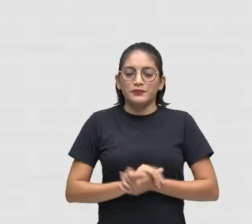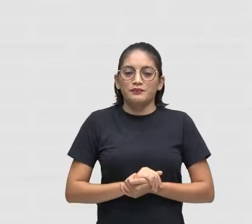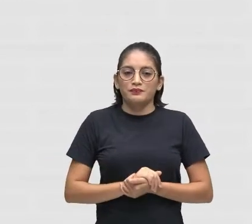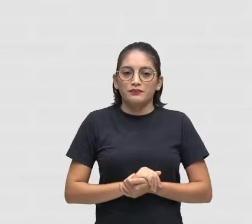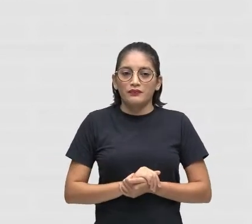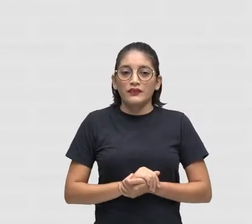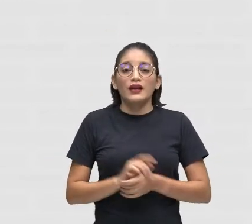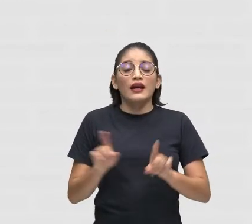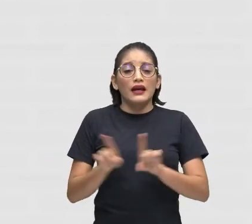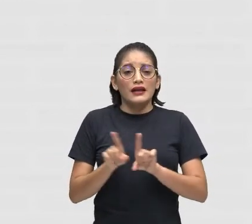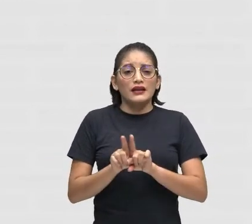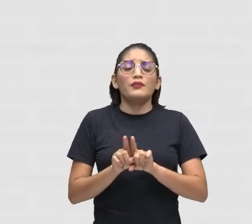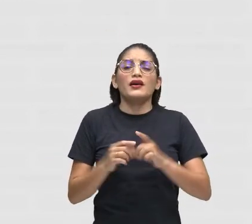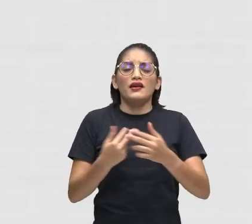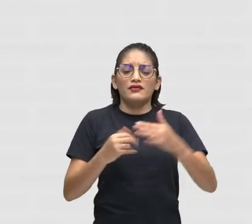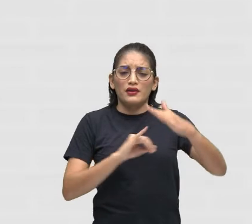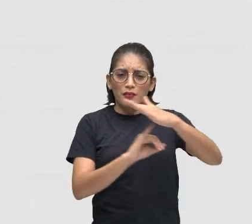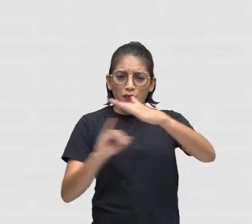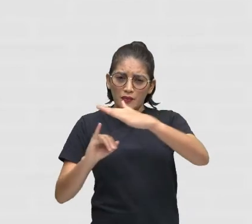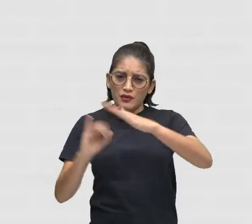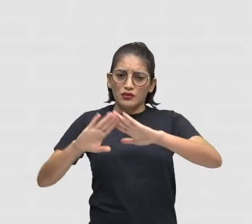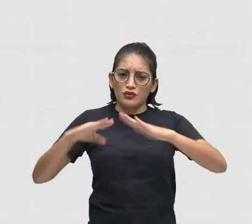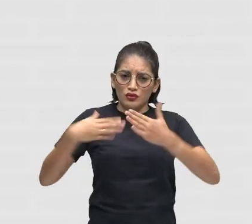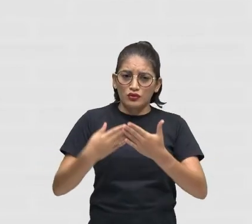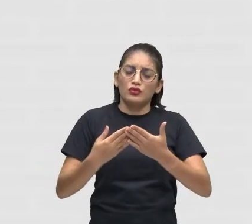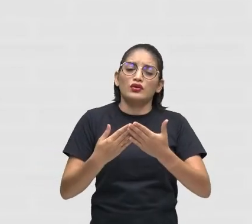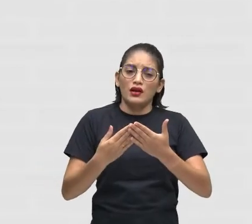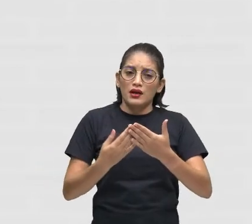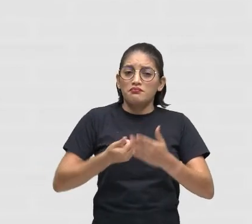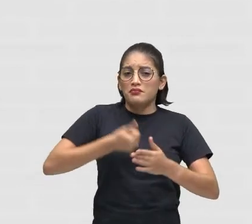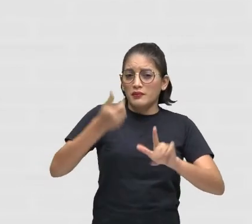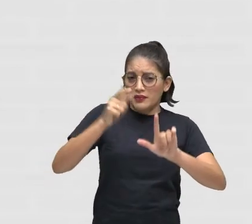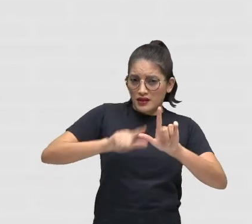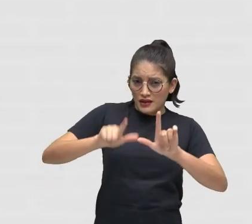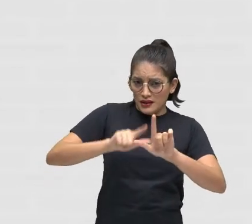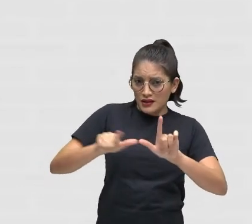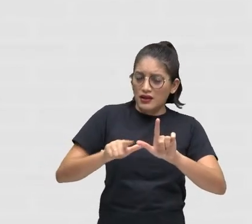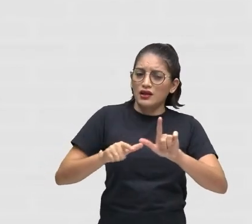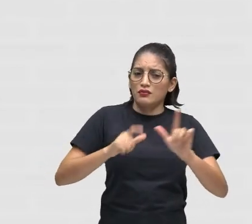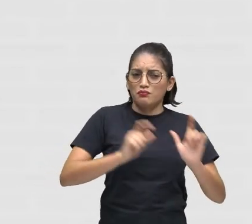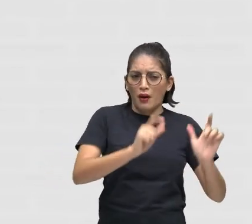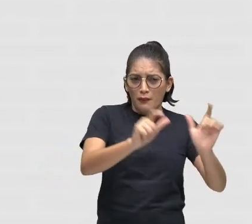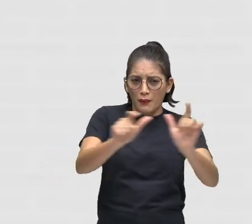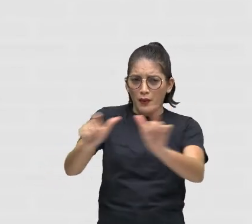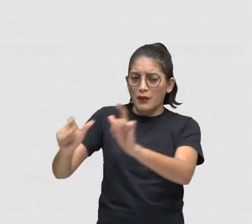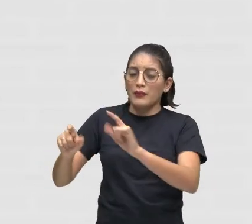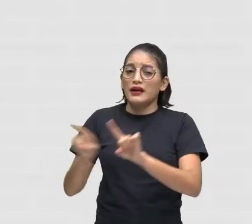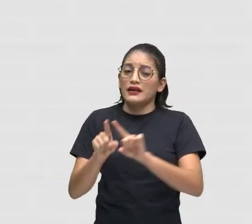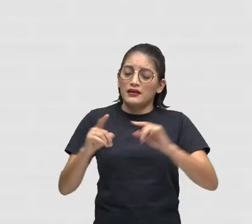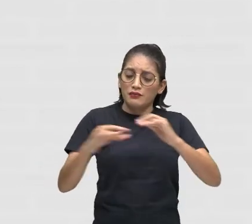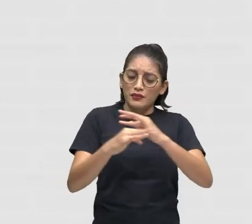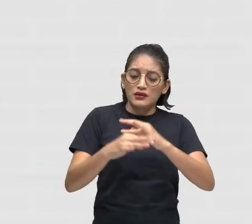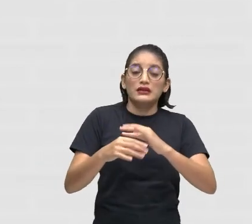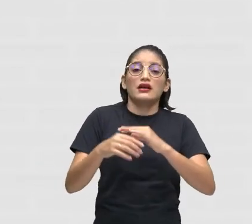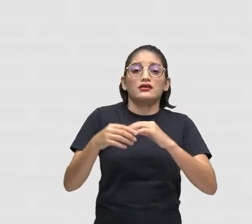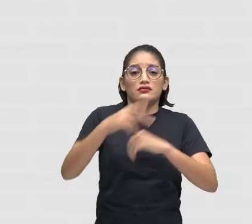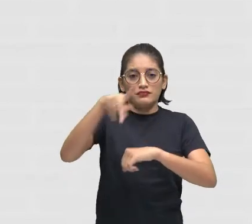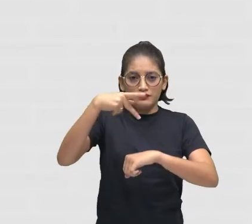instituição das escolas De primeiras letras Em todos os vilarejos e cidades do país